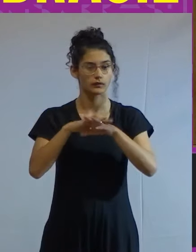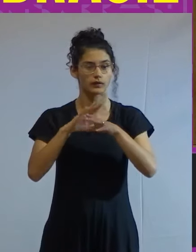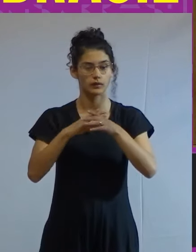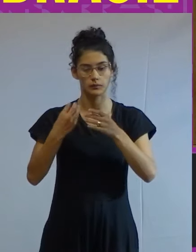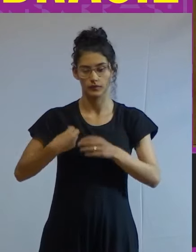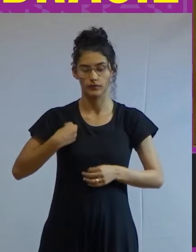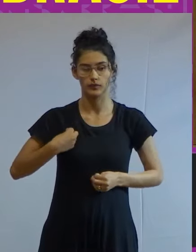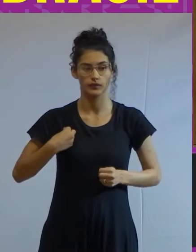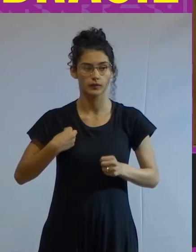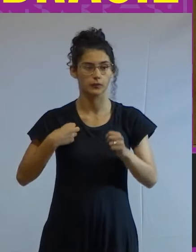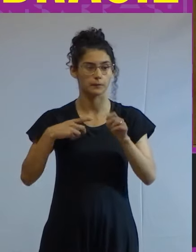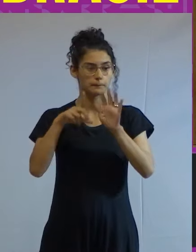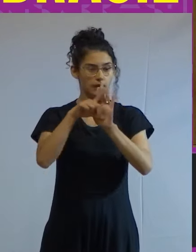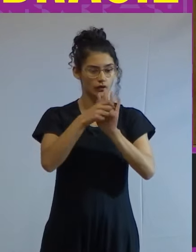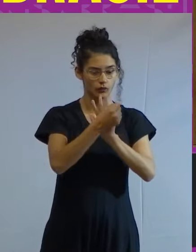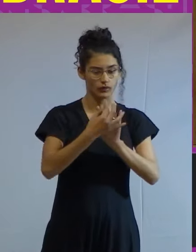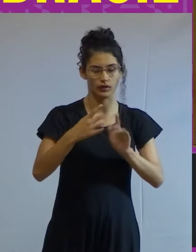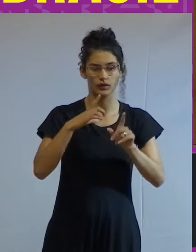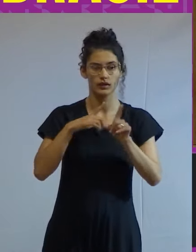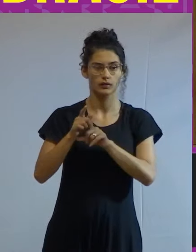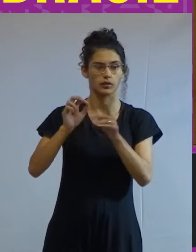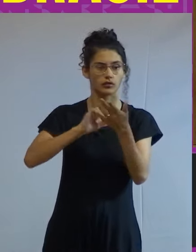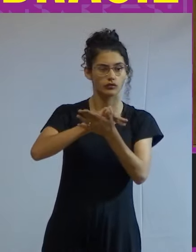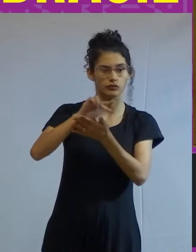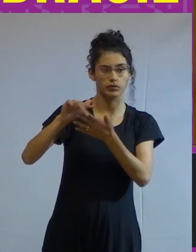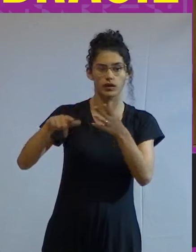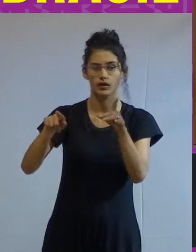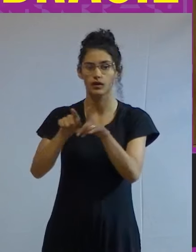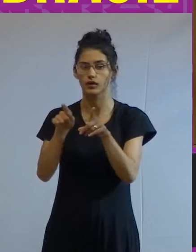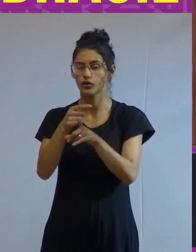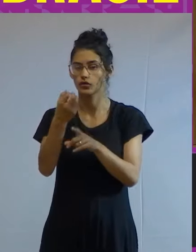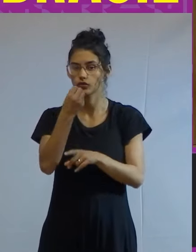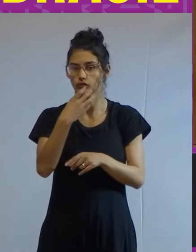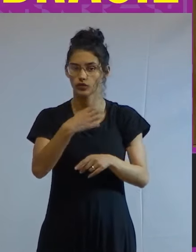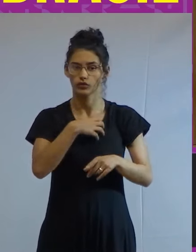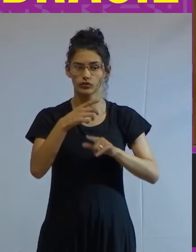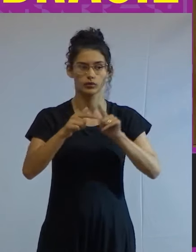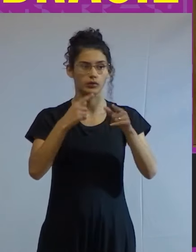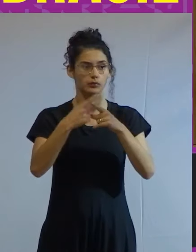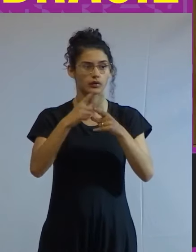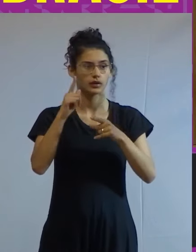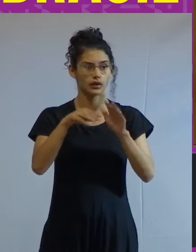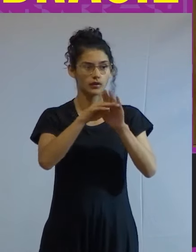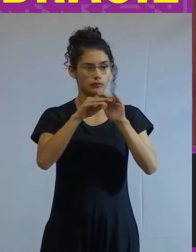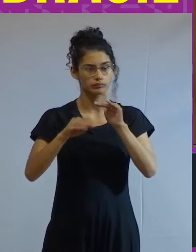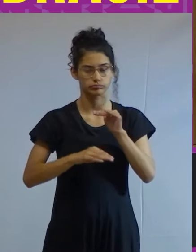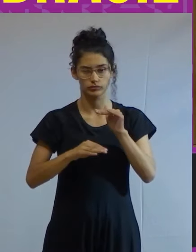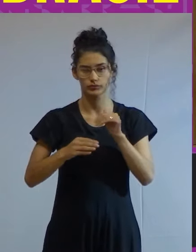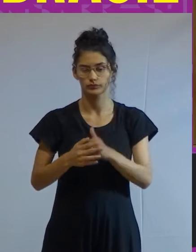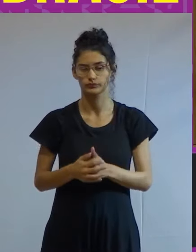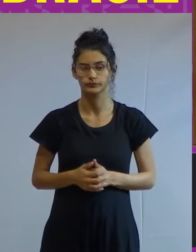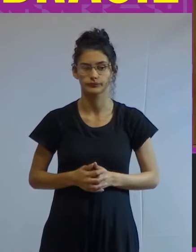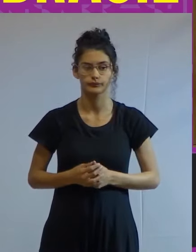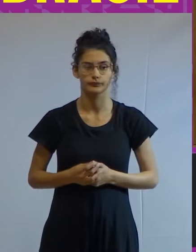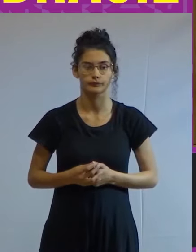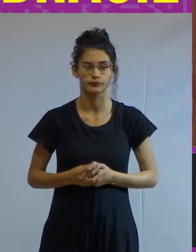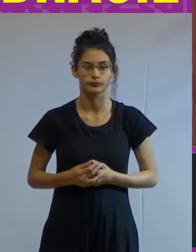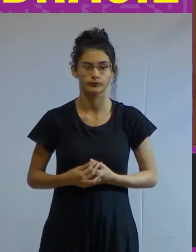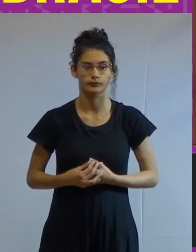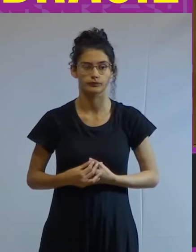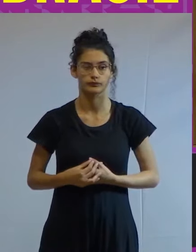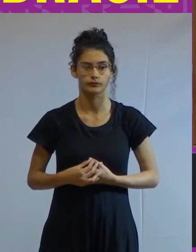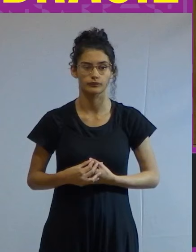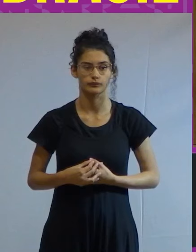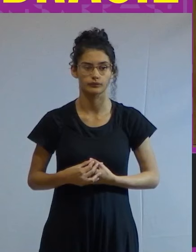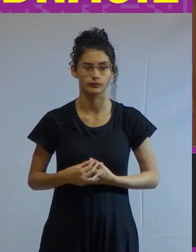sobreviver de menor quantidade e diversidade de bens e serviços porque são inferiores assim como já